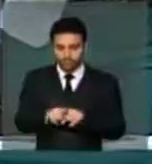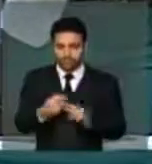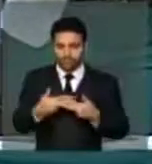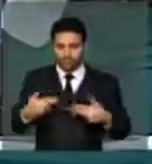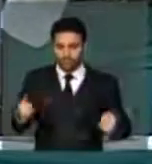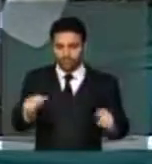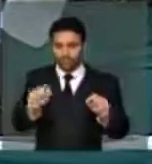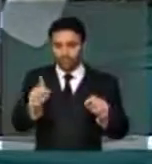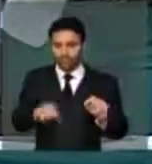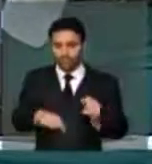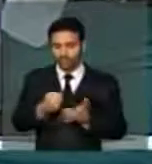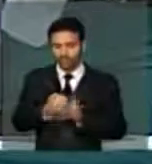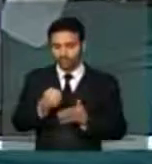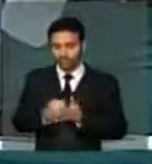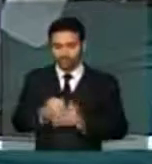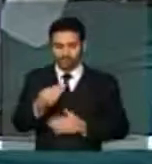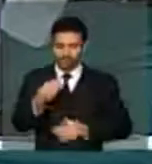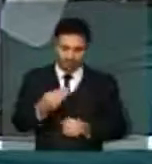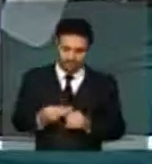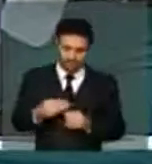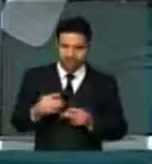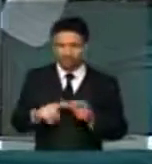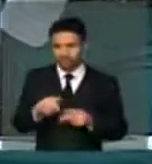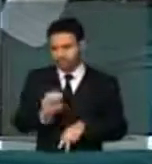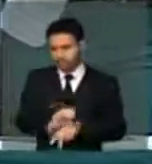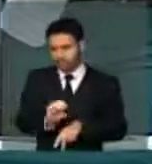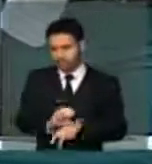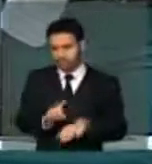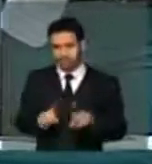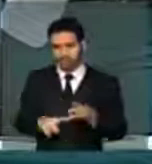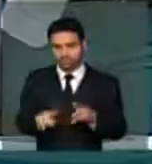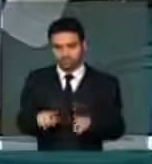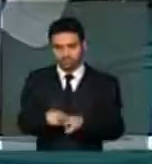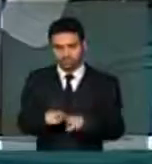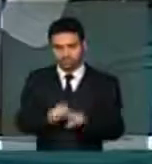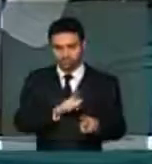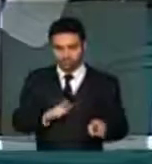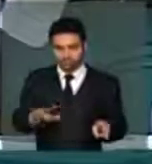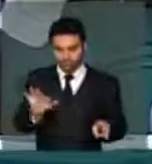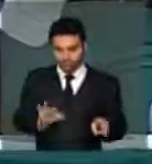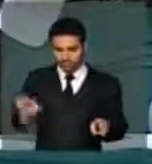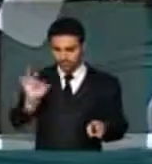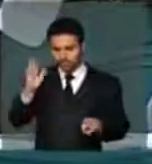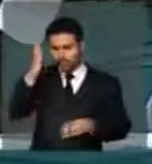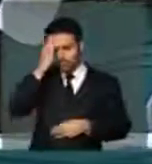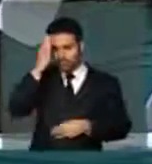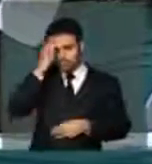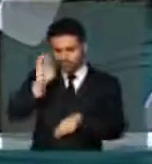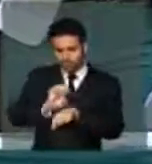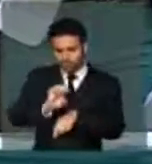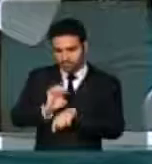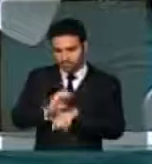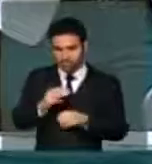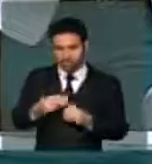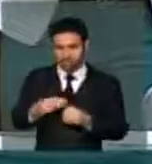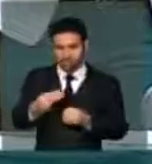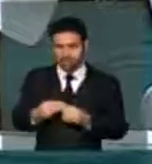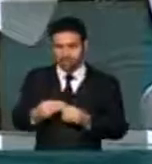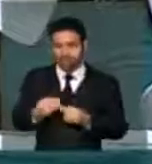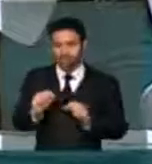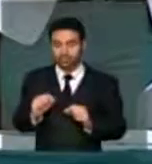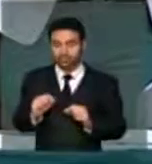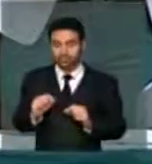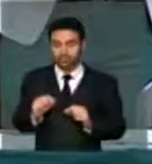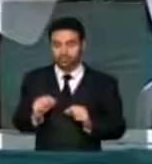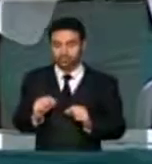obrigações, tanto para os municípios, para os municípios, e para a União. Nós sabemos que os estados e os municípios, eles perdem posição